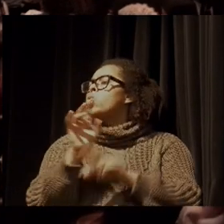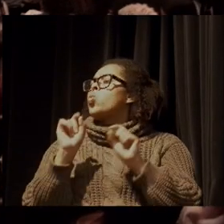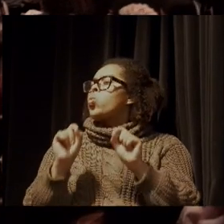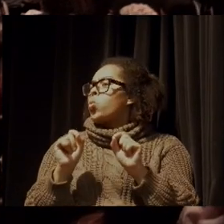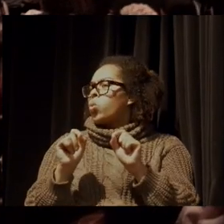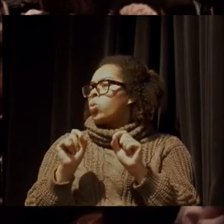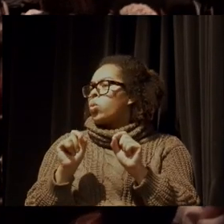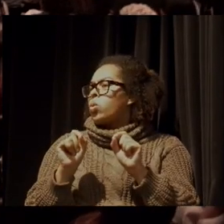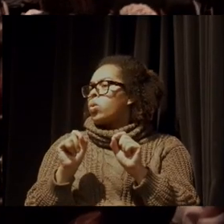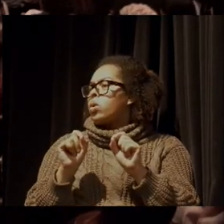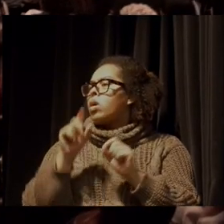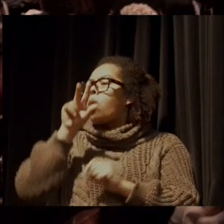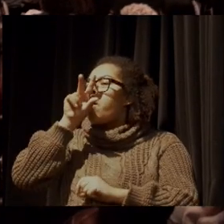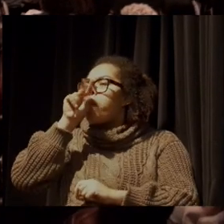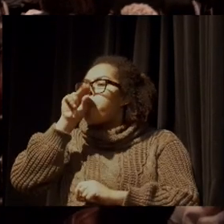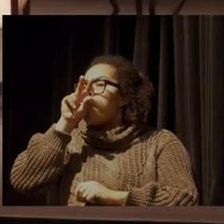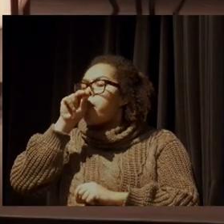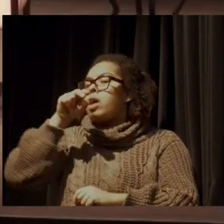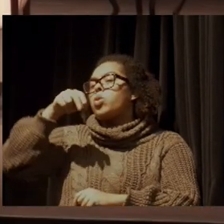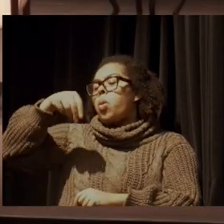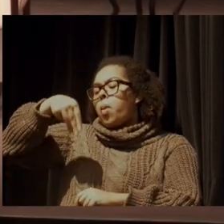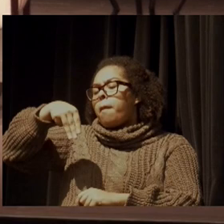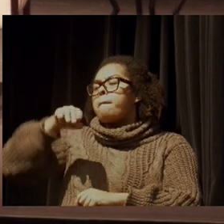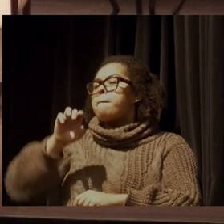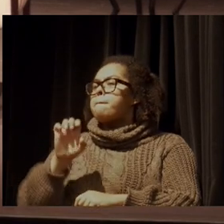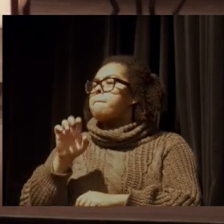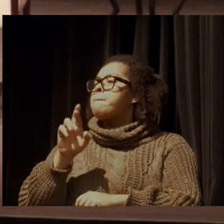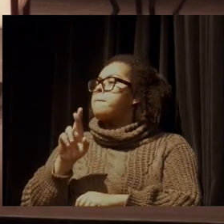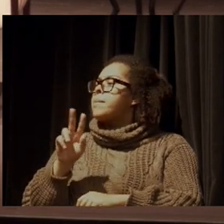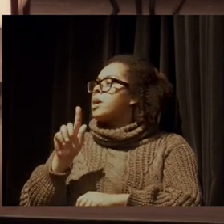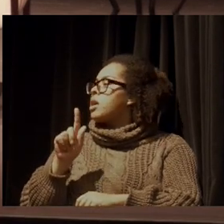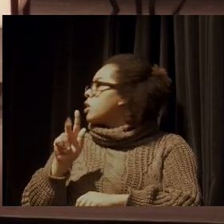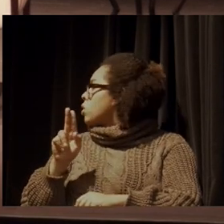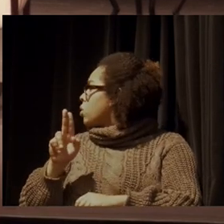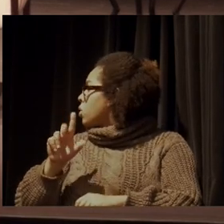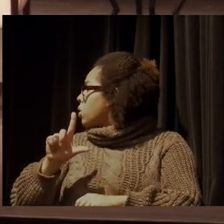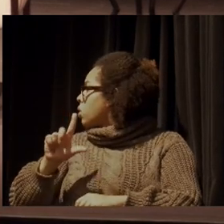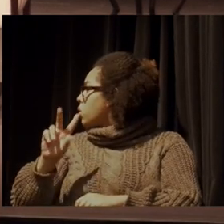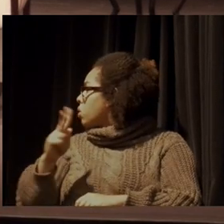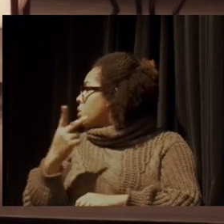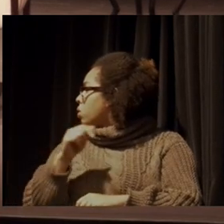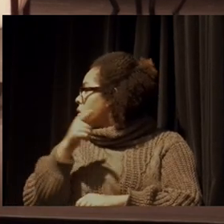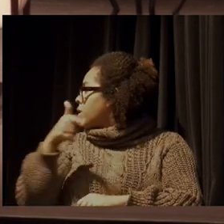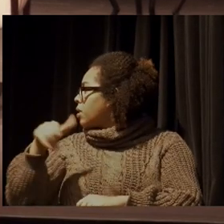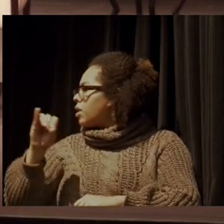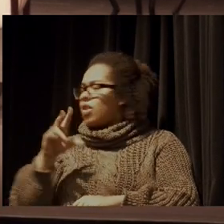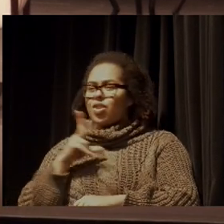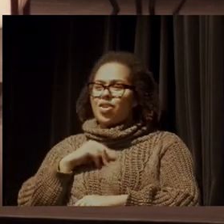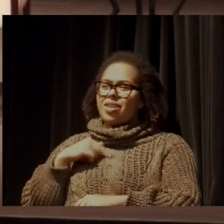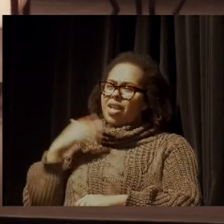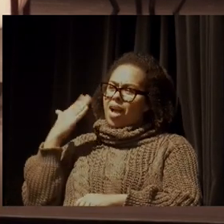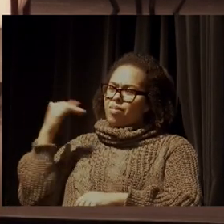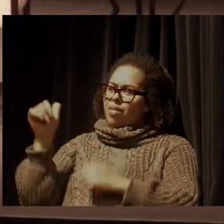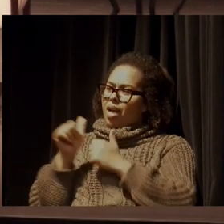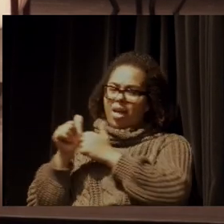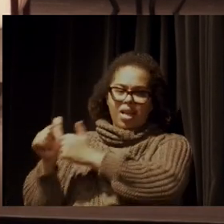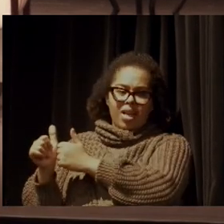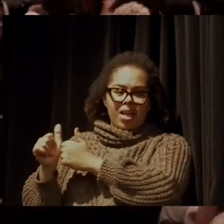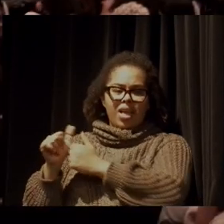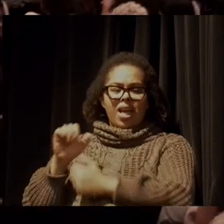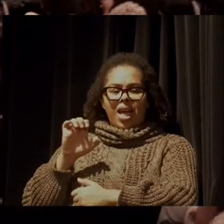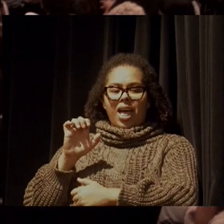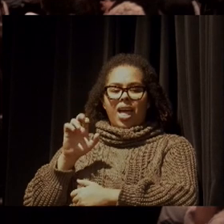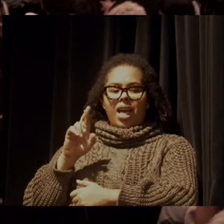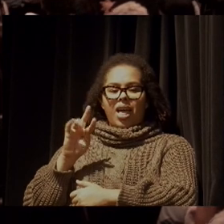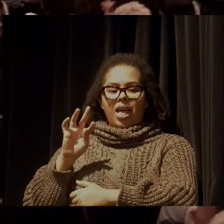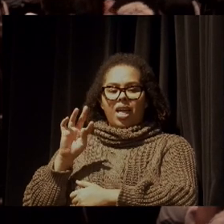um pato-mergulhão, acho que o Ayrton conhece, eu sou maior fã do Ayrton aqui, vou pedir autógrafo para ele. Mas, enfim,